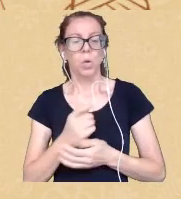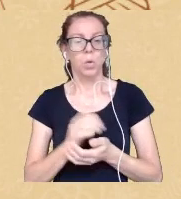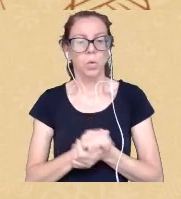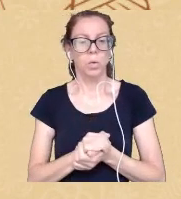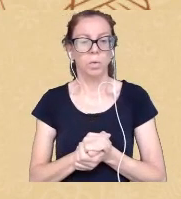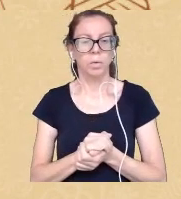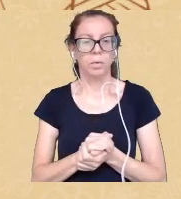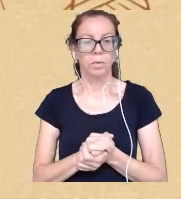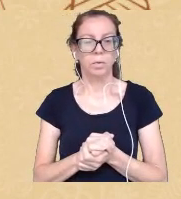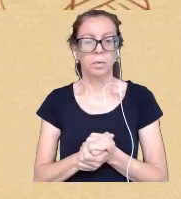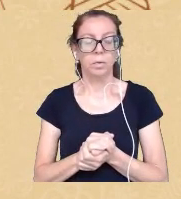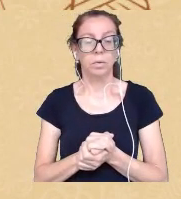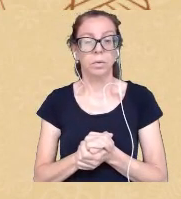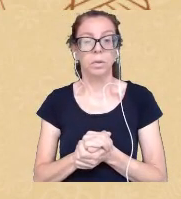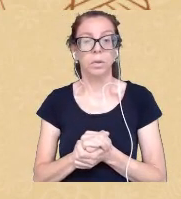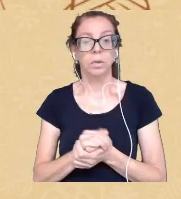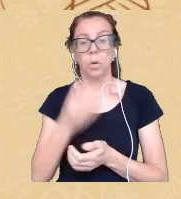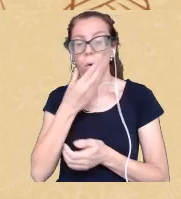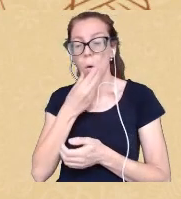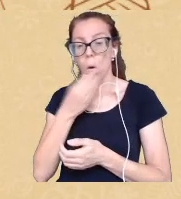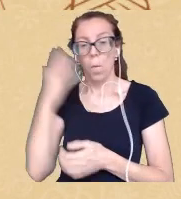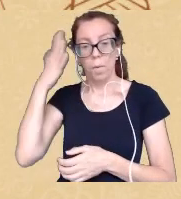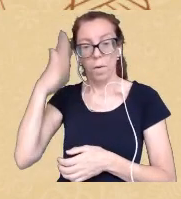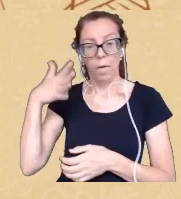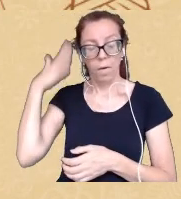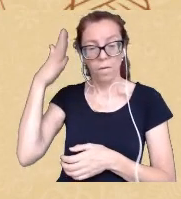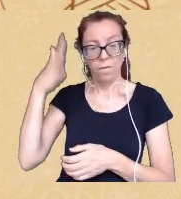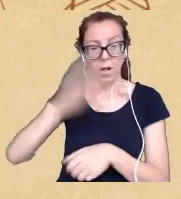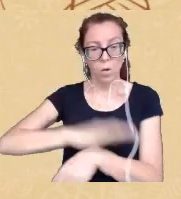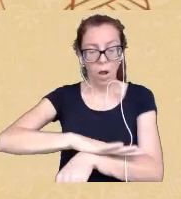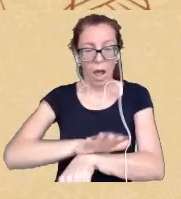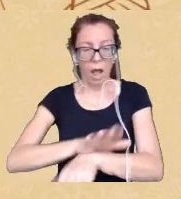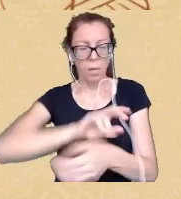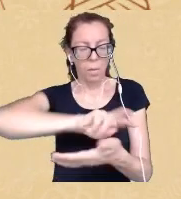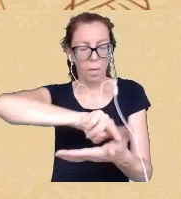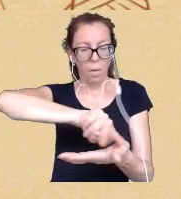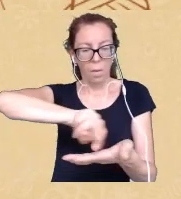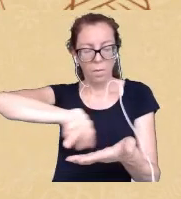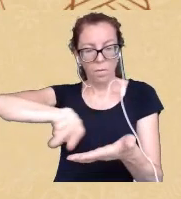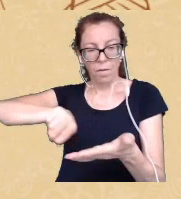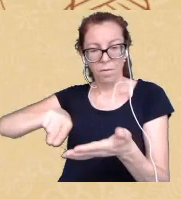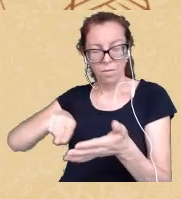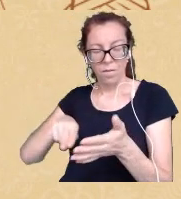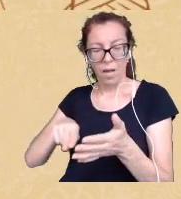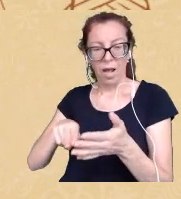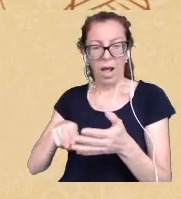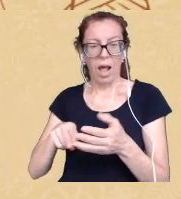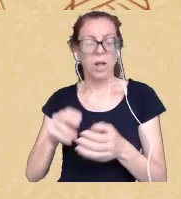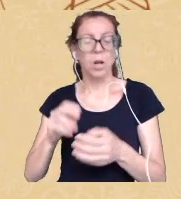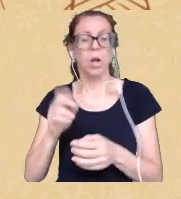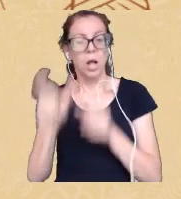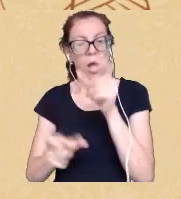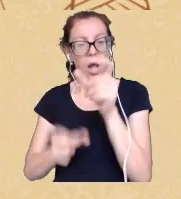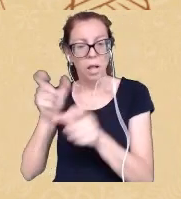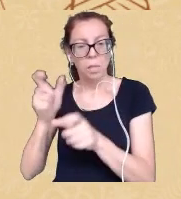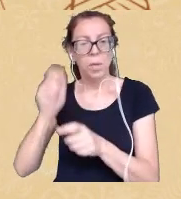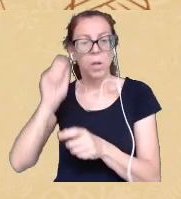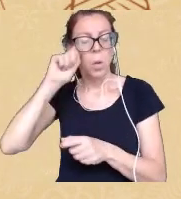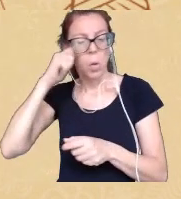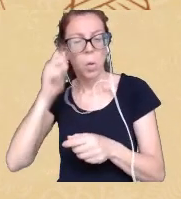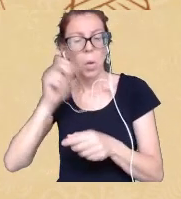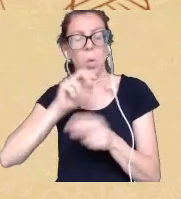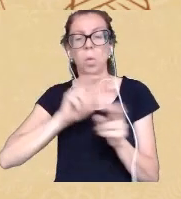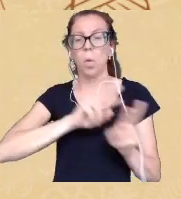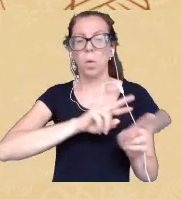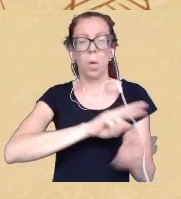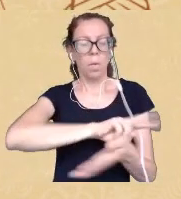fala do racismo derivado fala dos efeitos do racismo para as pessoas negras como sendo um racismo derivado do racismo original que